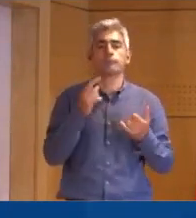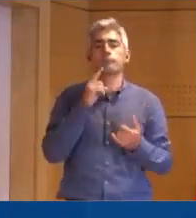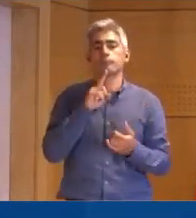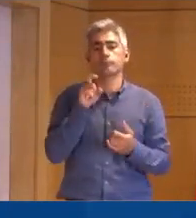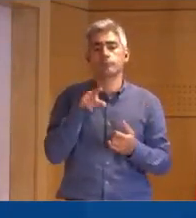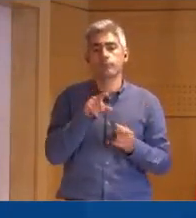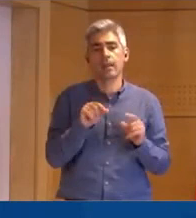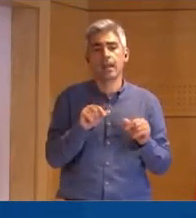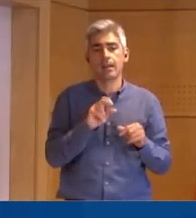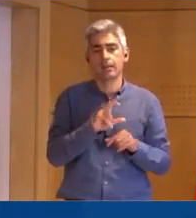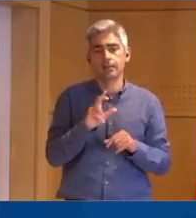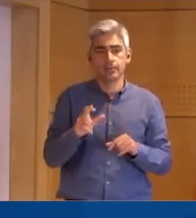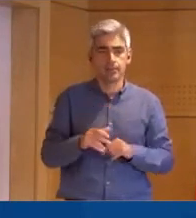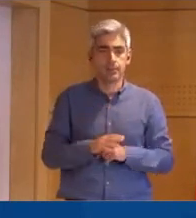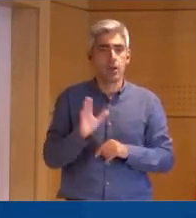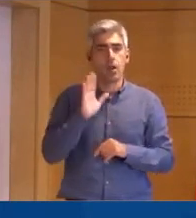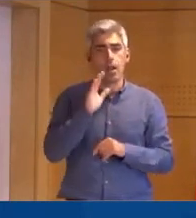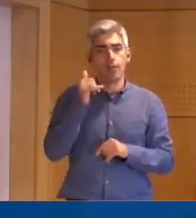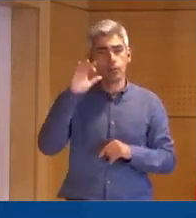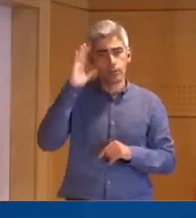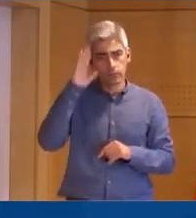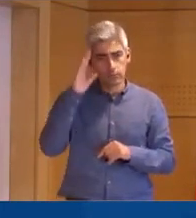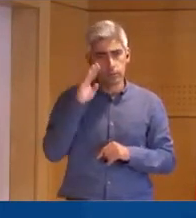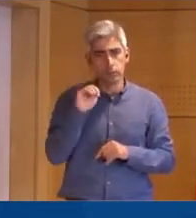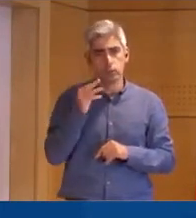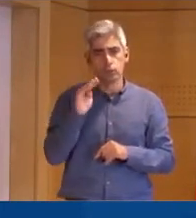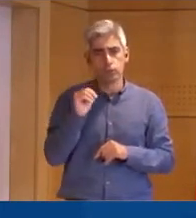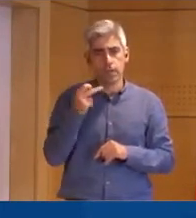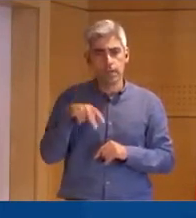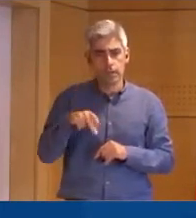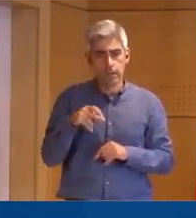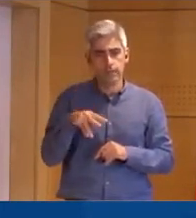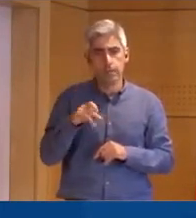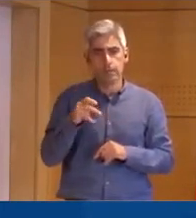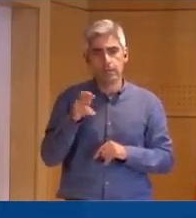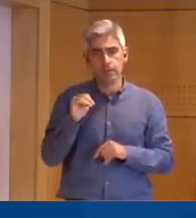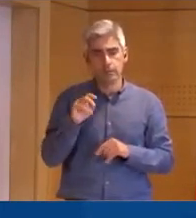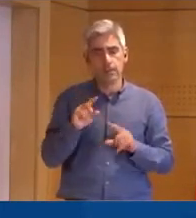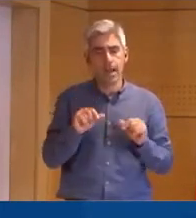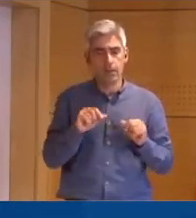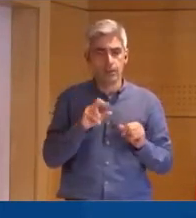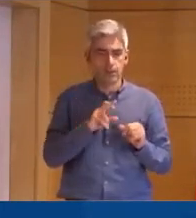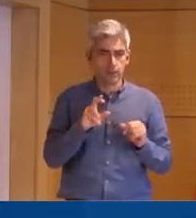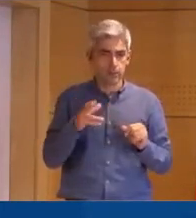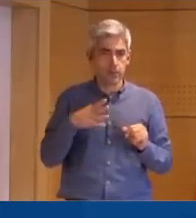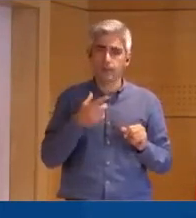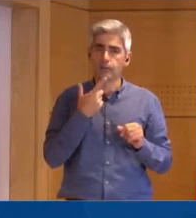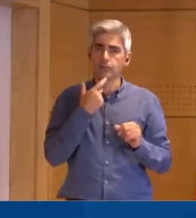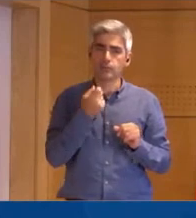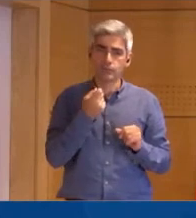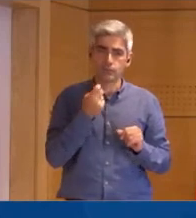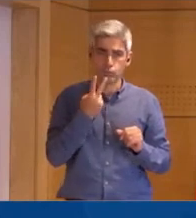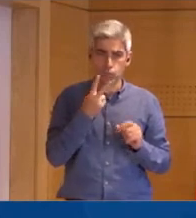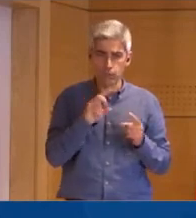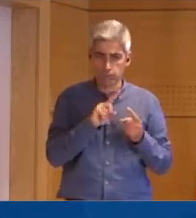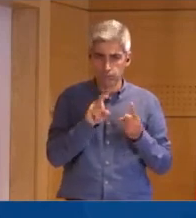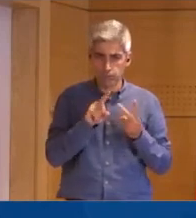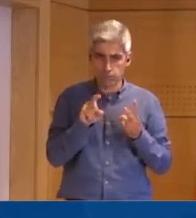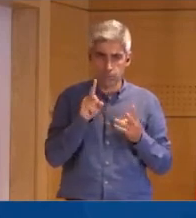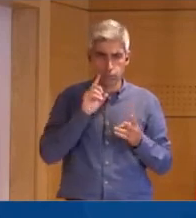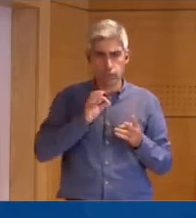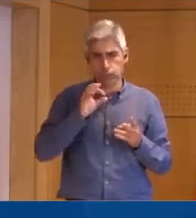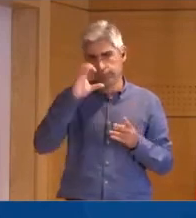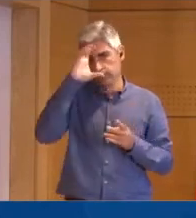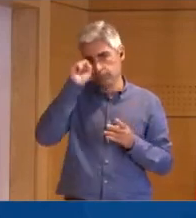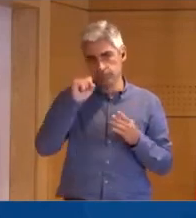questão é da Rádio Renascença. Muito boa tarde, Susana Martins, Rádio Renascença. Eu gostava de colocar duas questões à Sra.